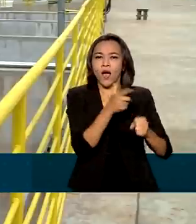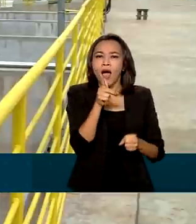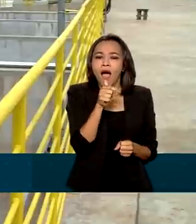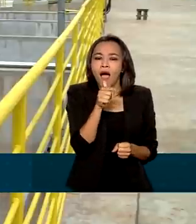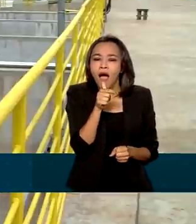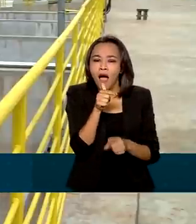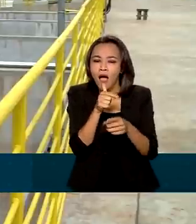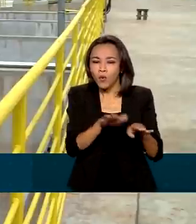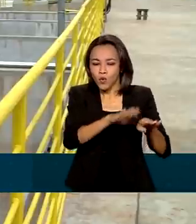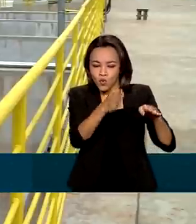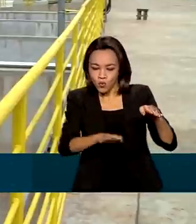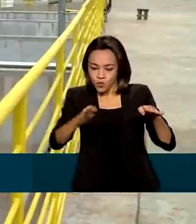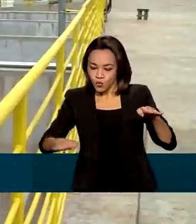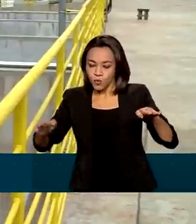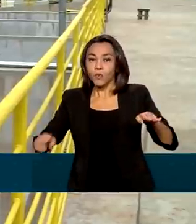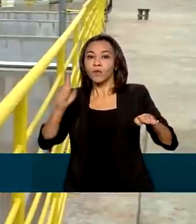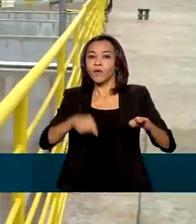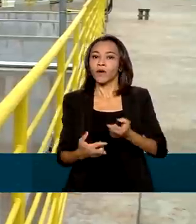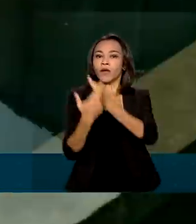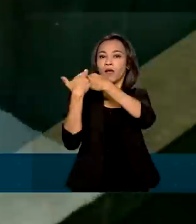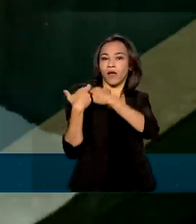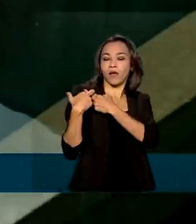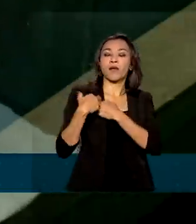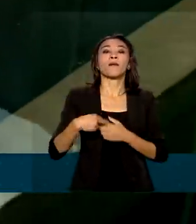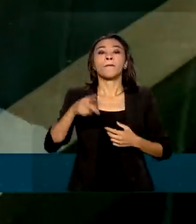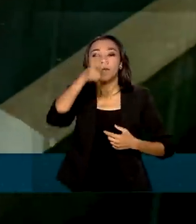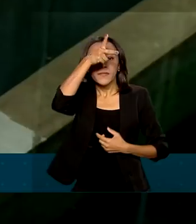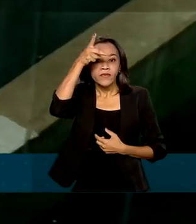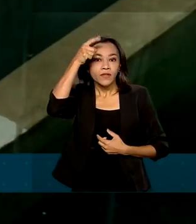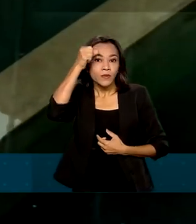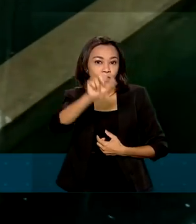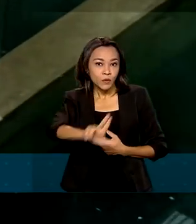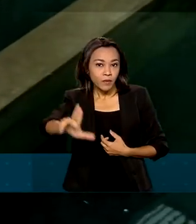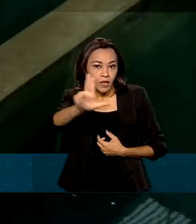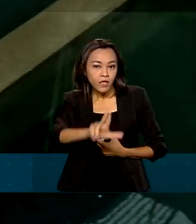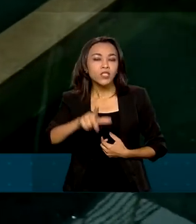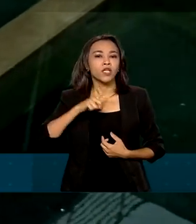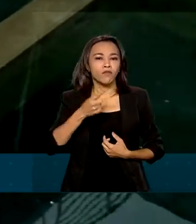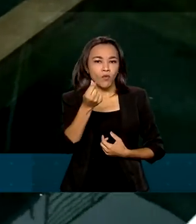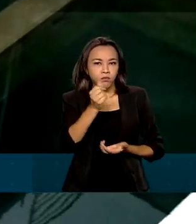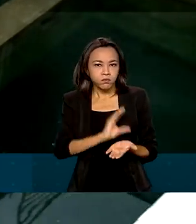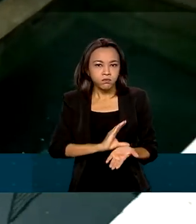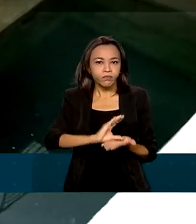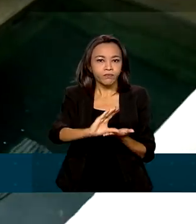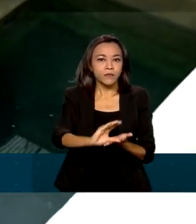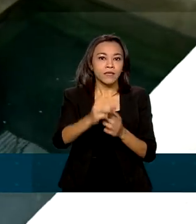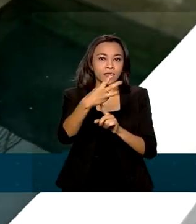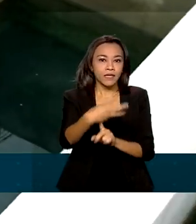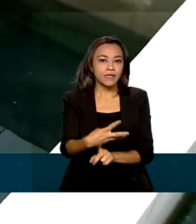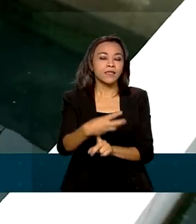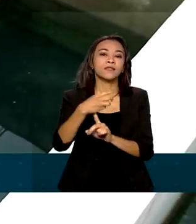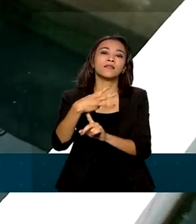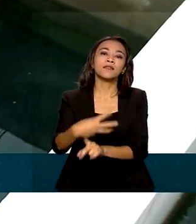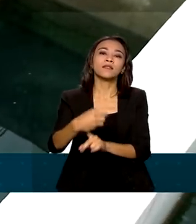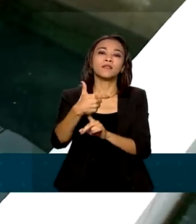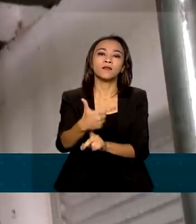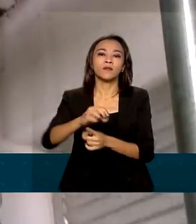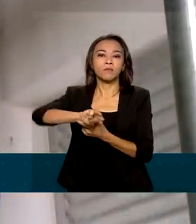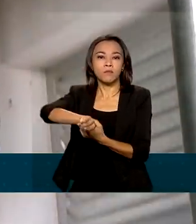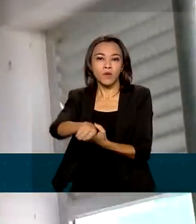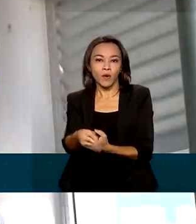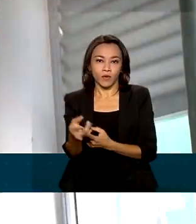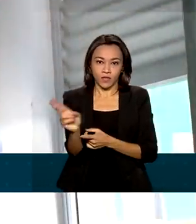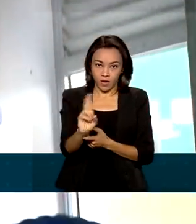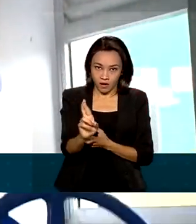foi executada pela Prefeitura de Uberlândia e contou com investimento de 332 milhões de reais,